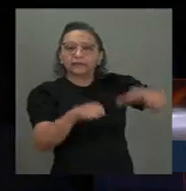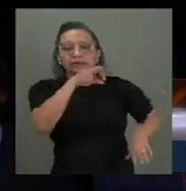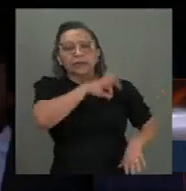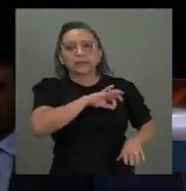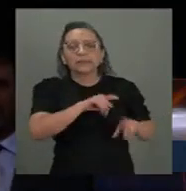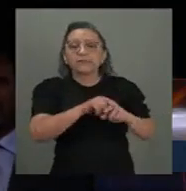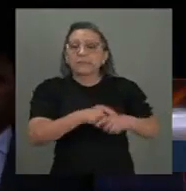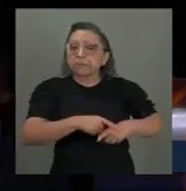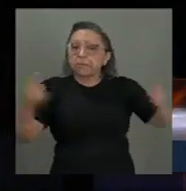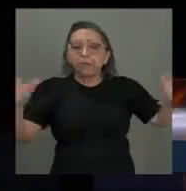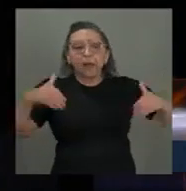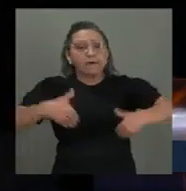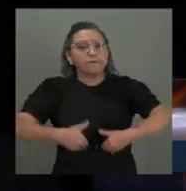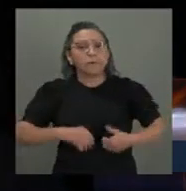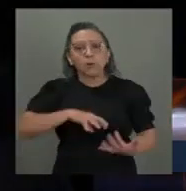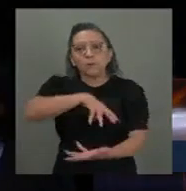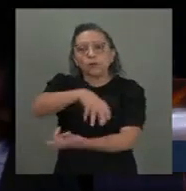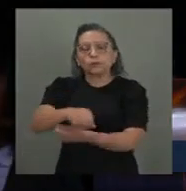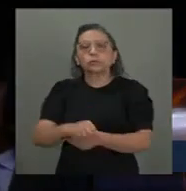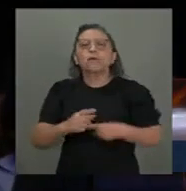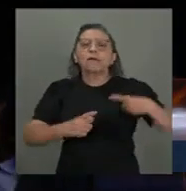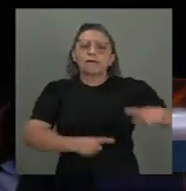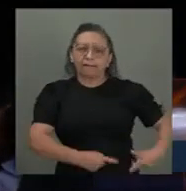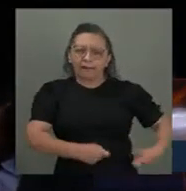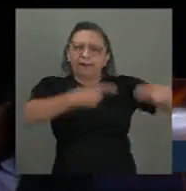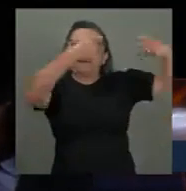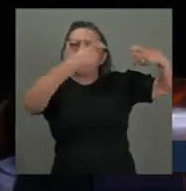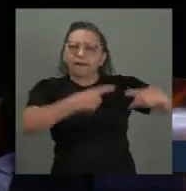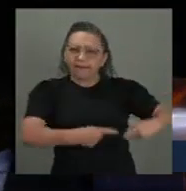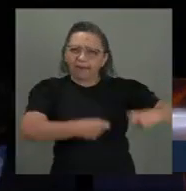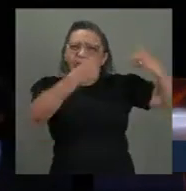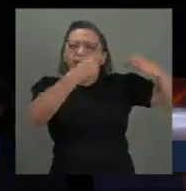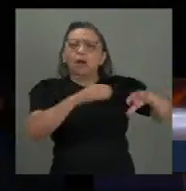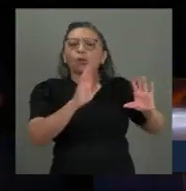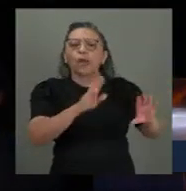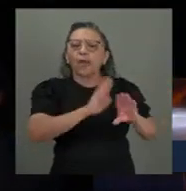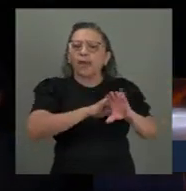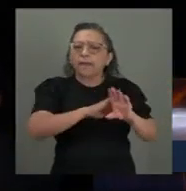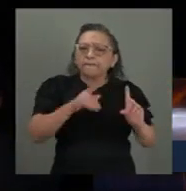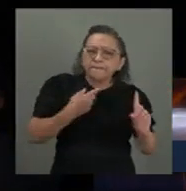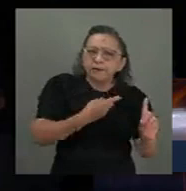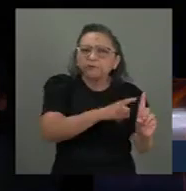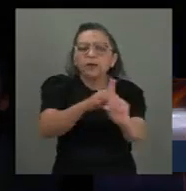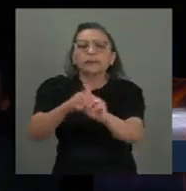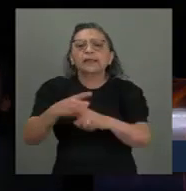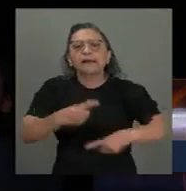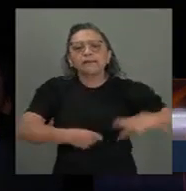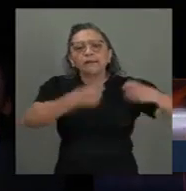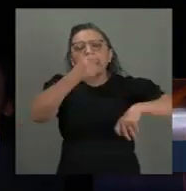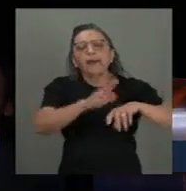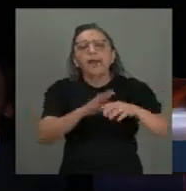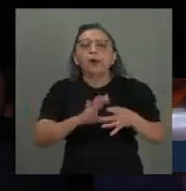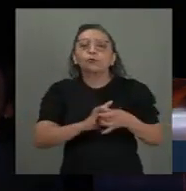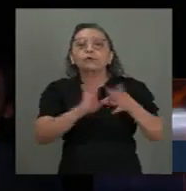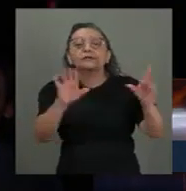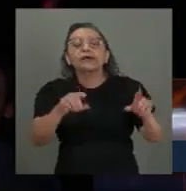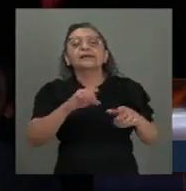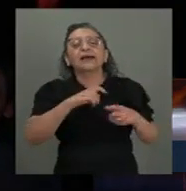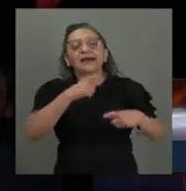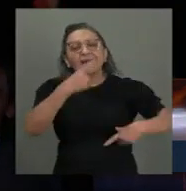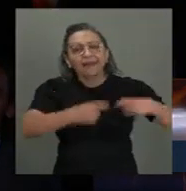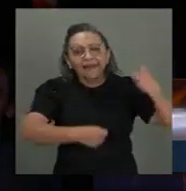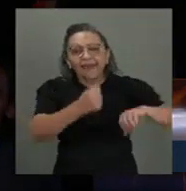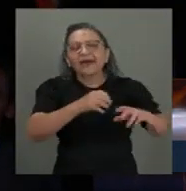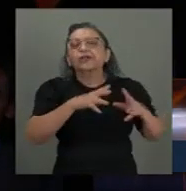fome global. guerra. Guerras persistem, guerras são provocadas, guerras são autorizadas, guerras